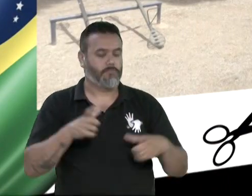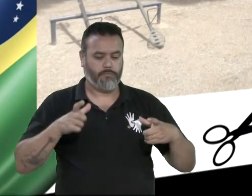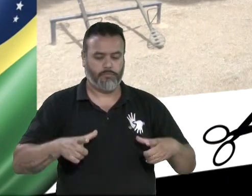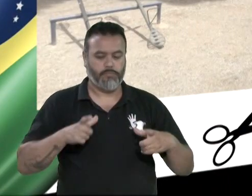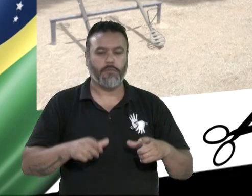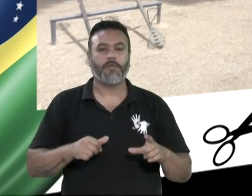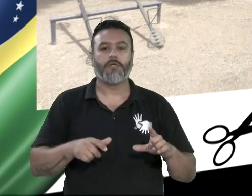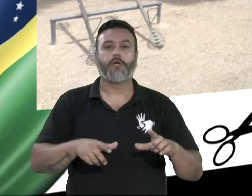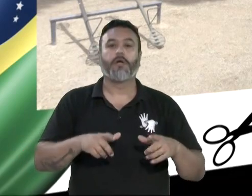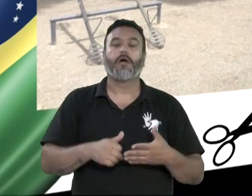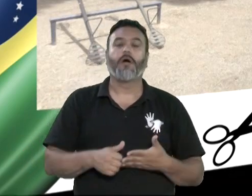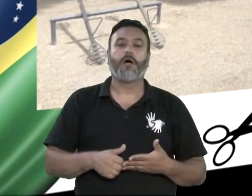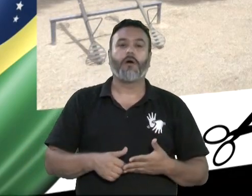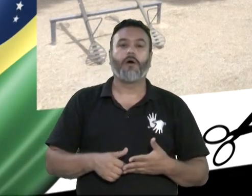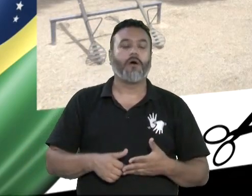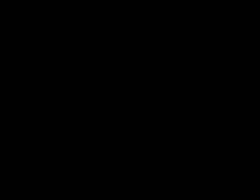Agora agradecer o pessoal aí da limpeza, muito bacana isso.